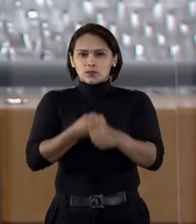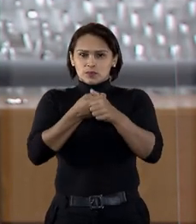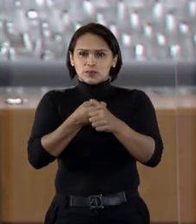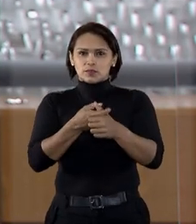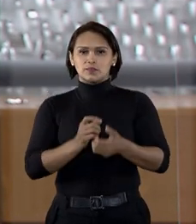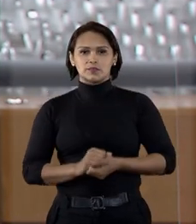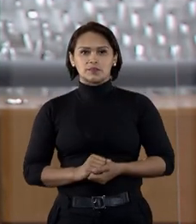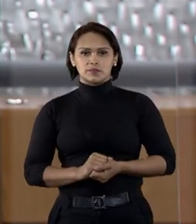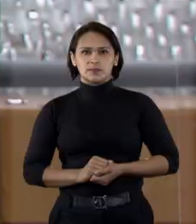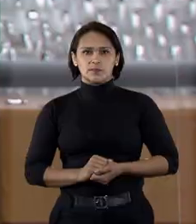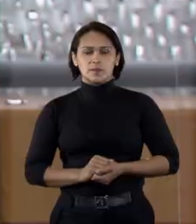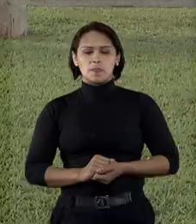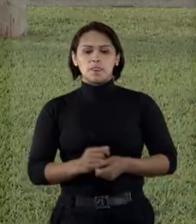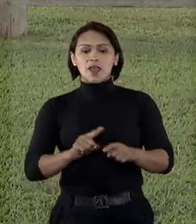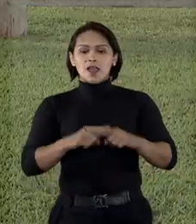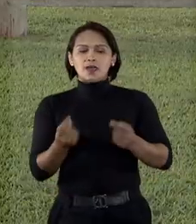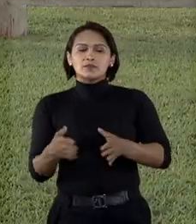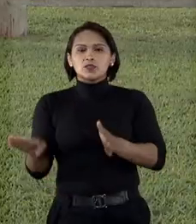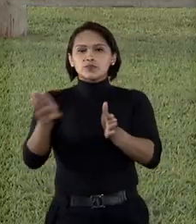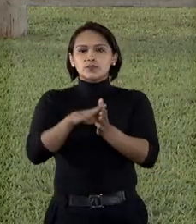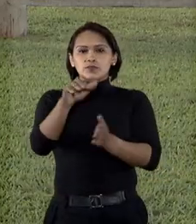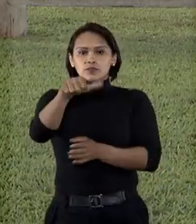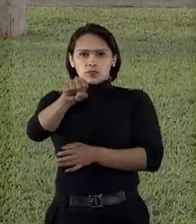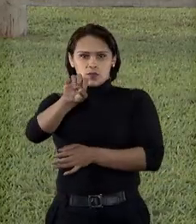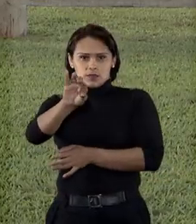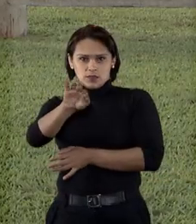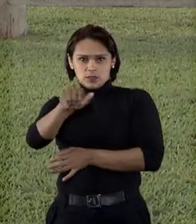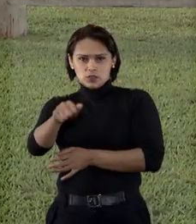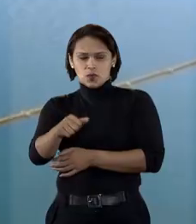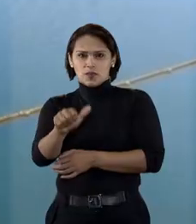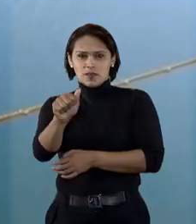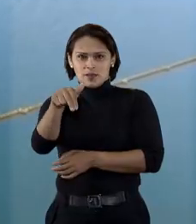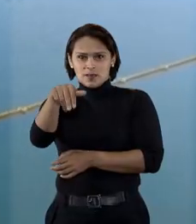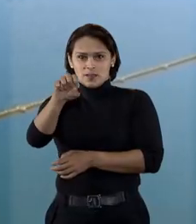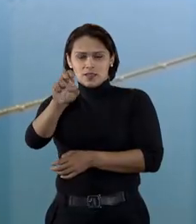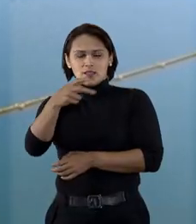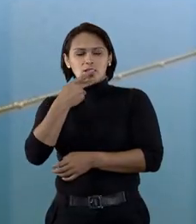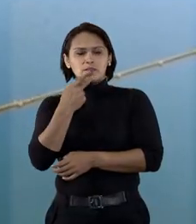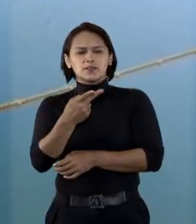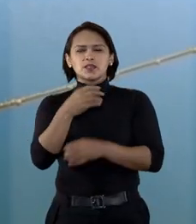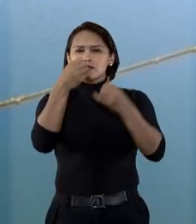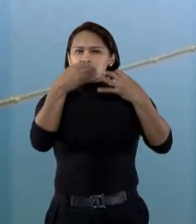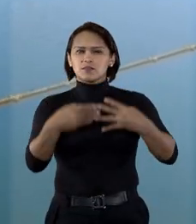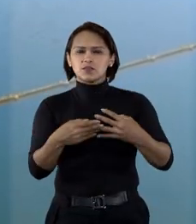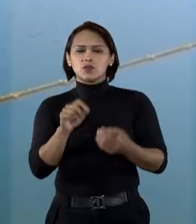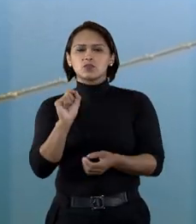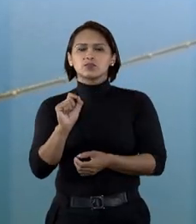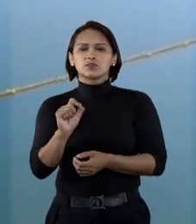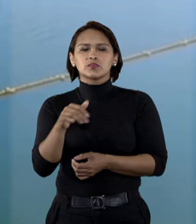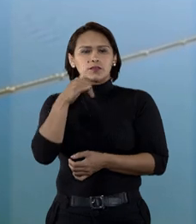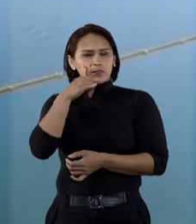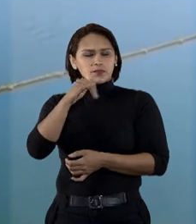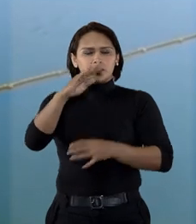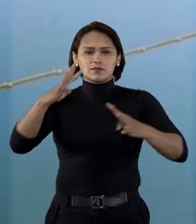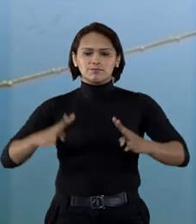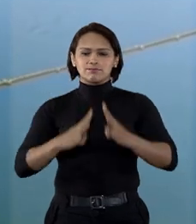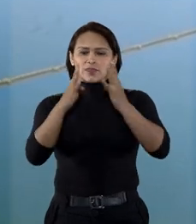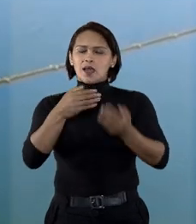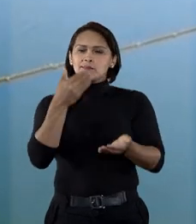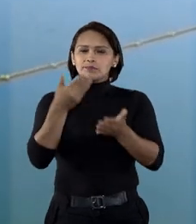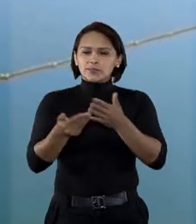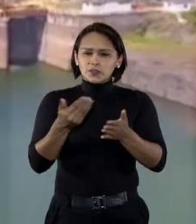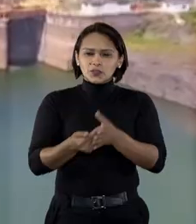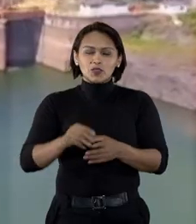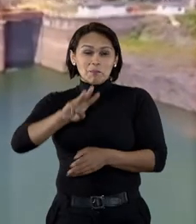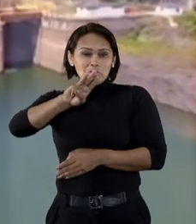efeito suspensivo ao recurso. O caso foi parar no STJ. A ANEL alegou que a manutenção da usina hidrelétrica Risoleta Neves